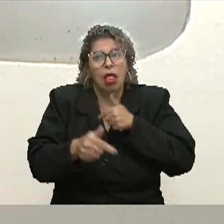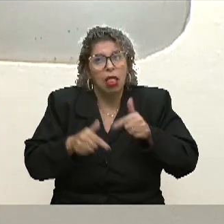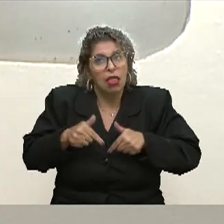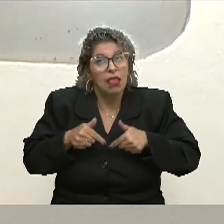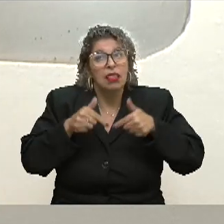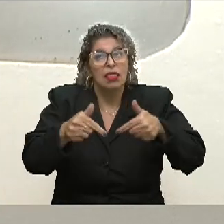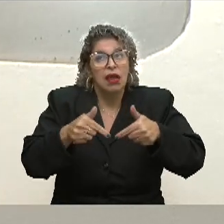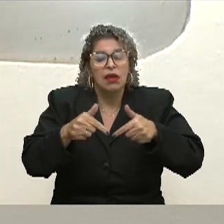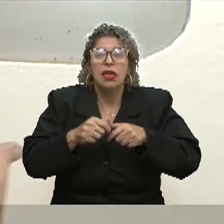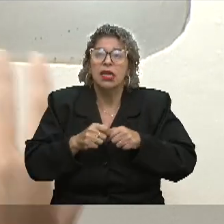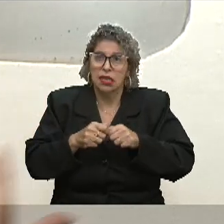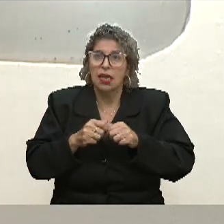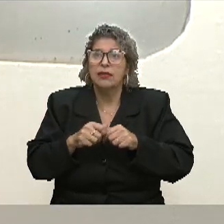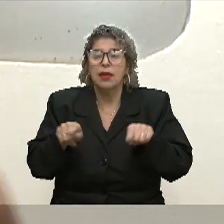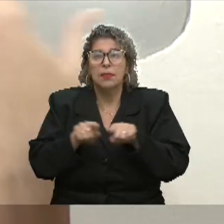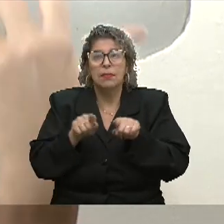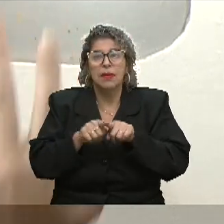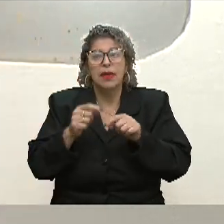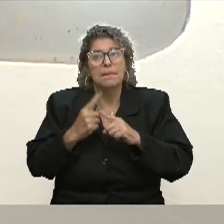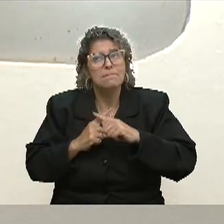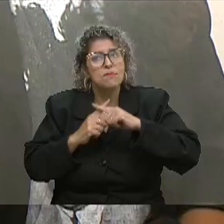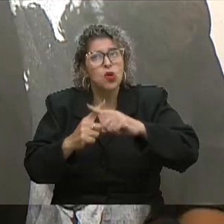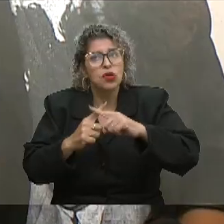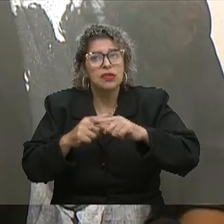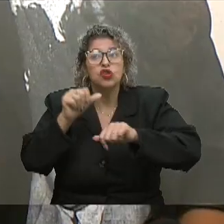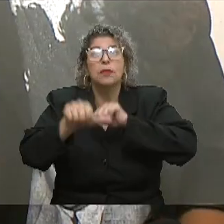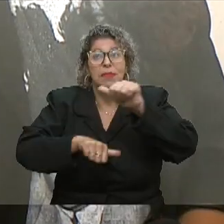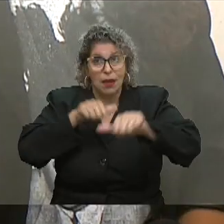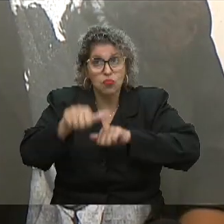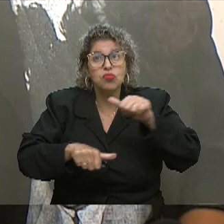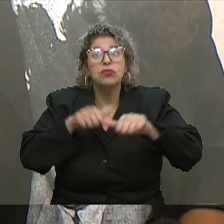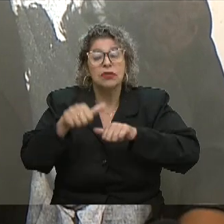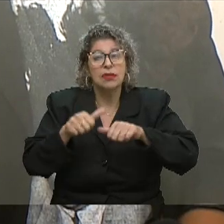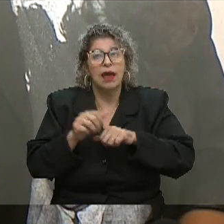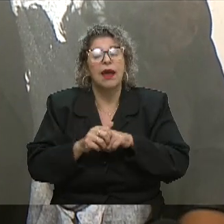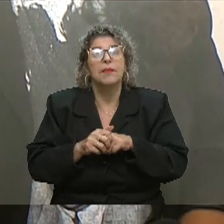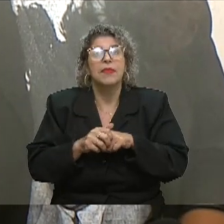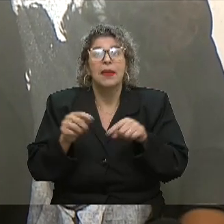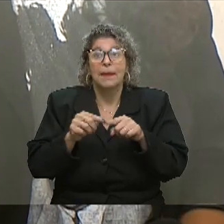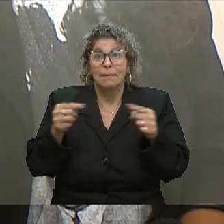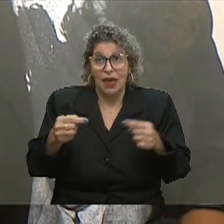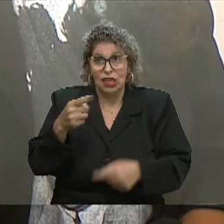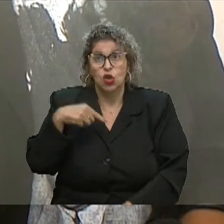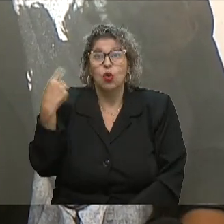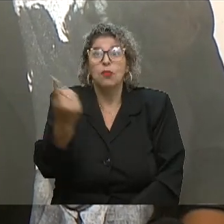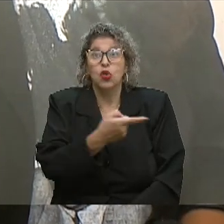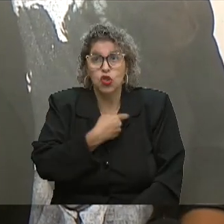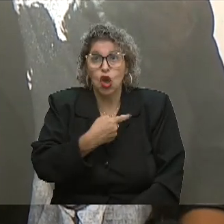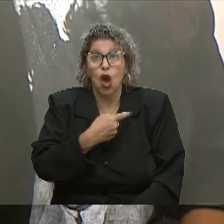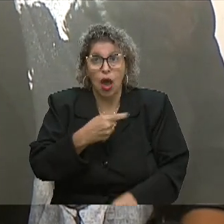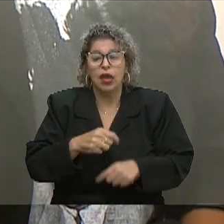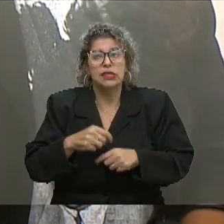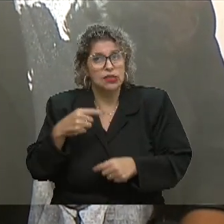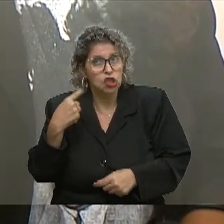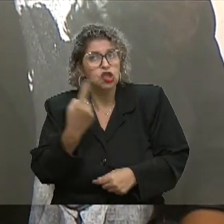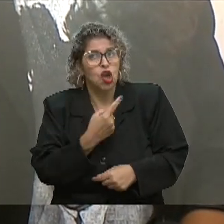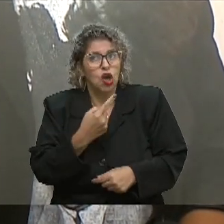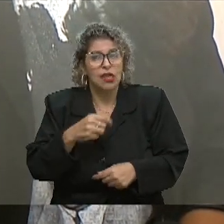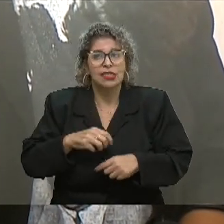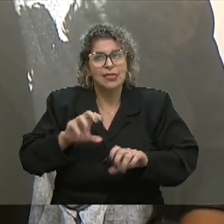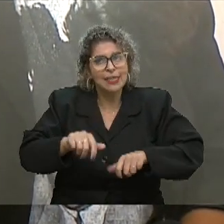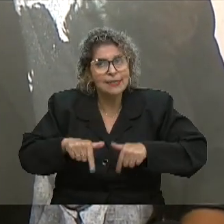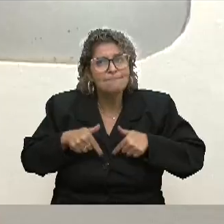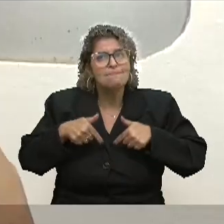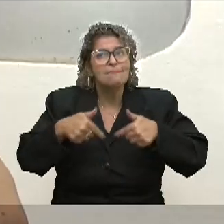se manifestado a favor para que a gente mude essa situação. Mas eu acho que a gente também vem um pouco de nós, da gente ter essa